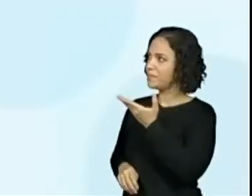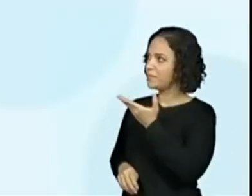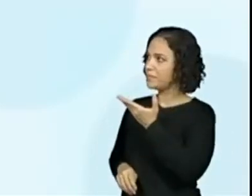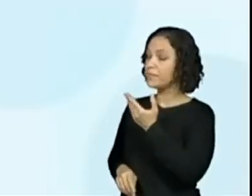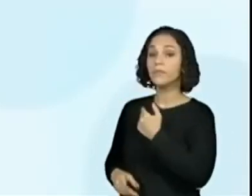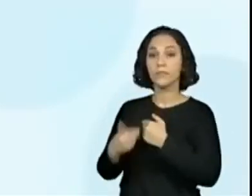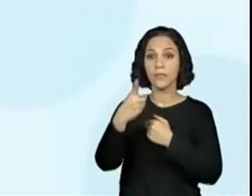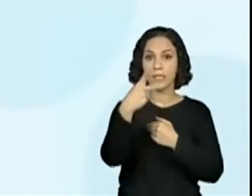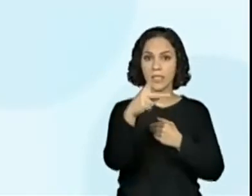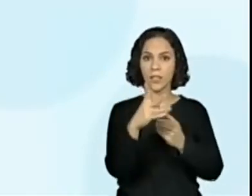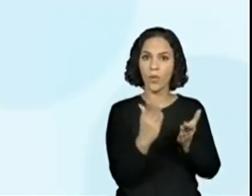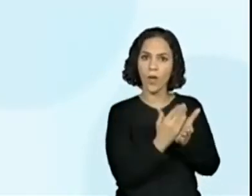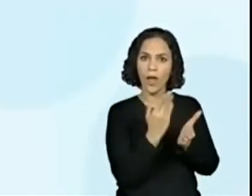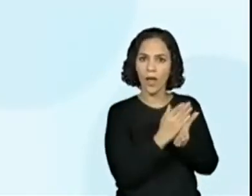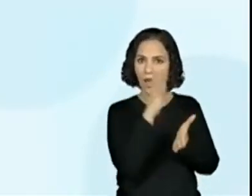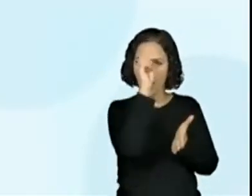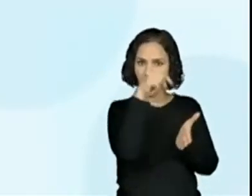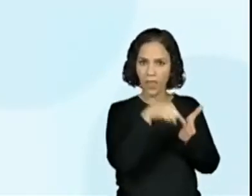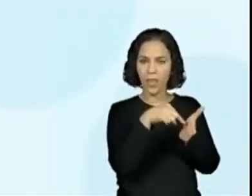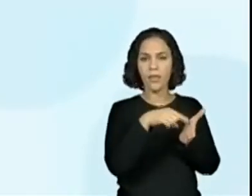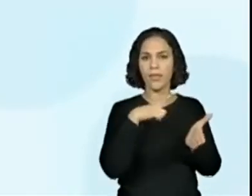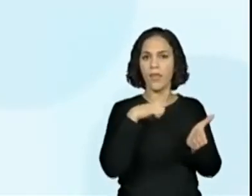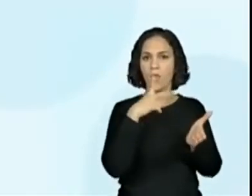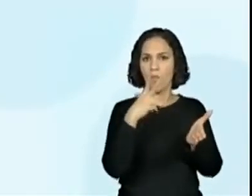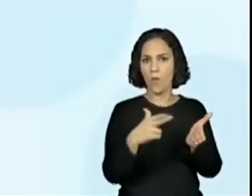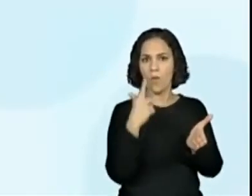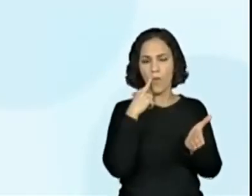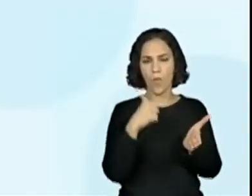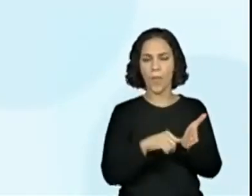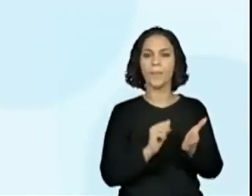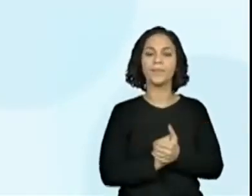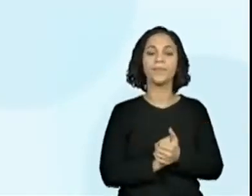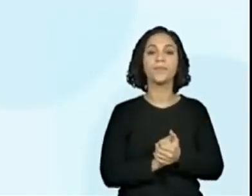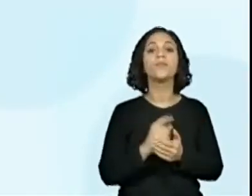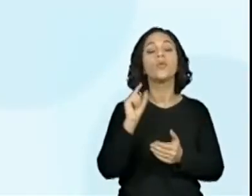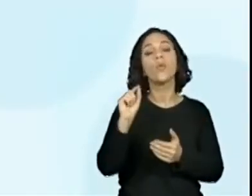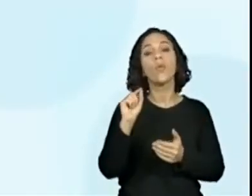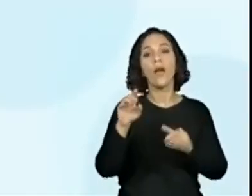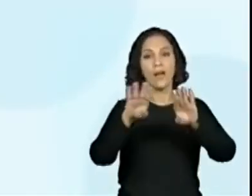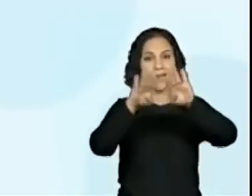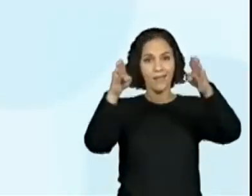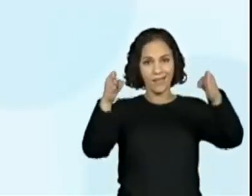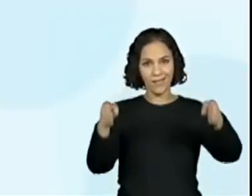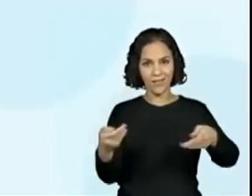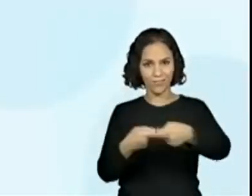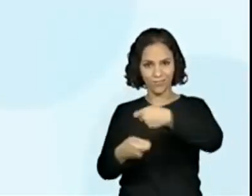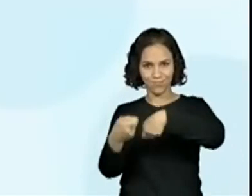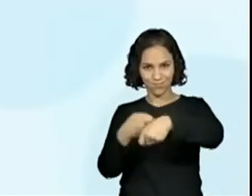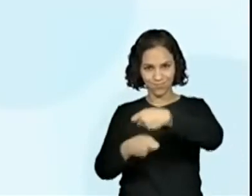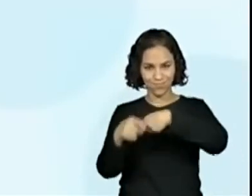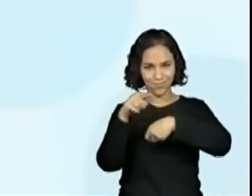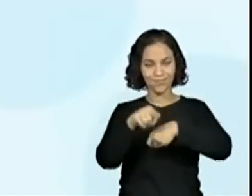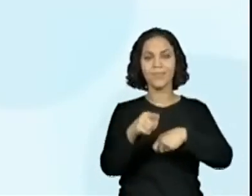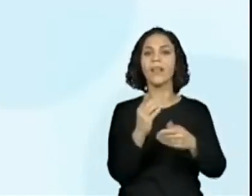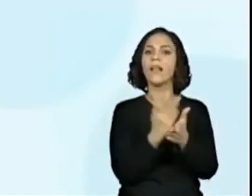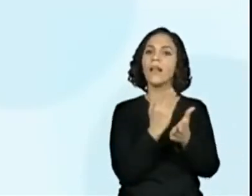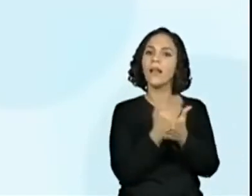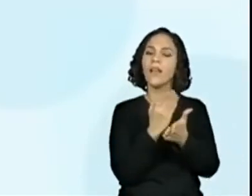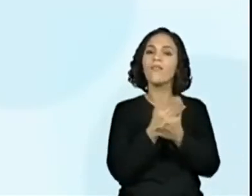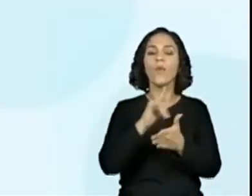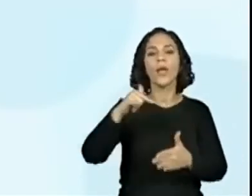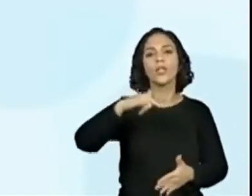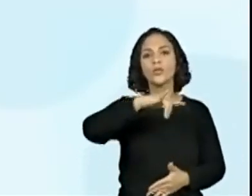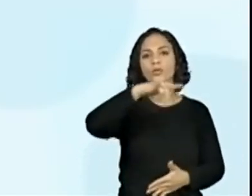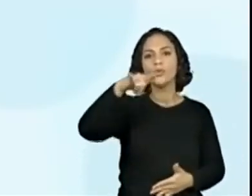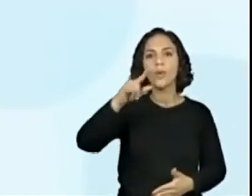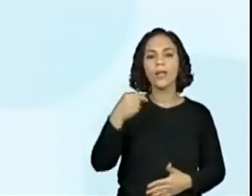caderno do Aprender Sempre, e diz assim, livraria-os a drones para distribuir livros infantis durante